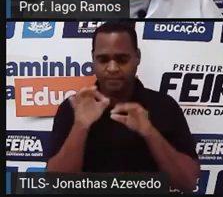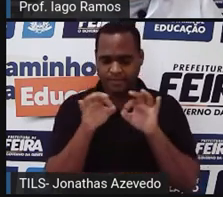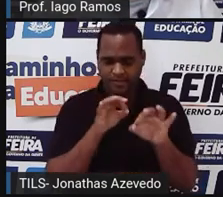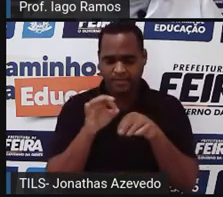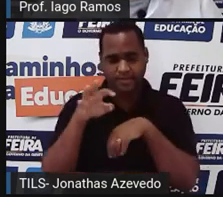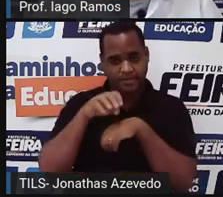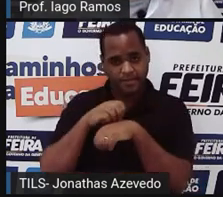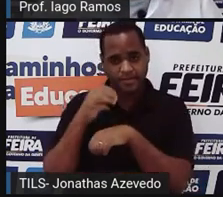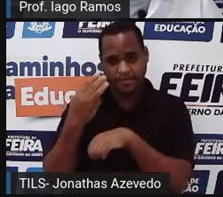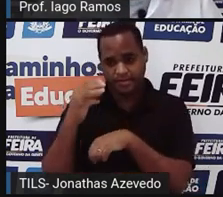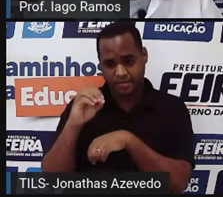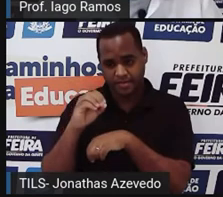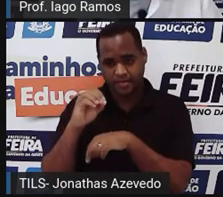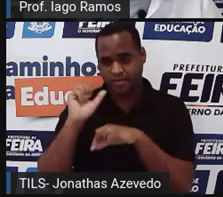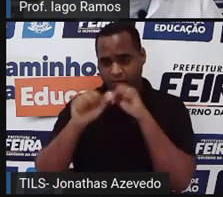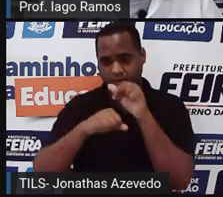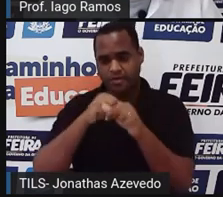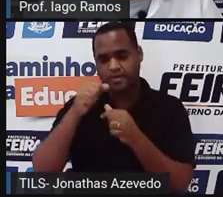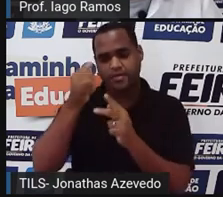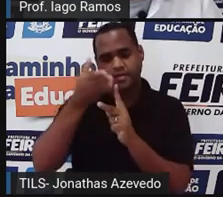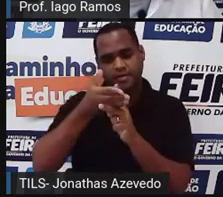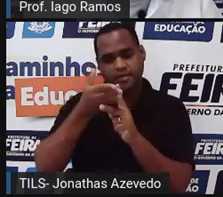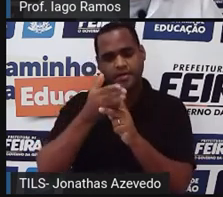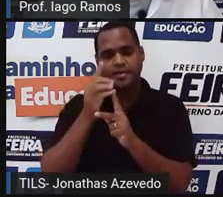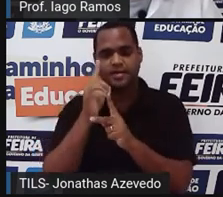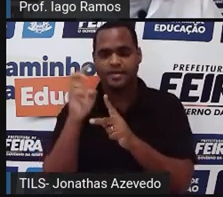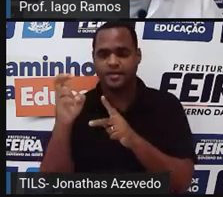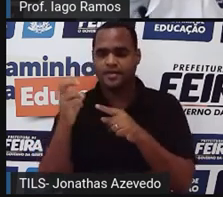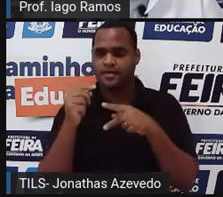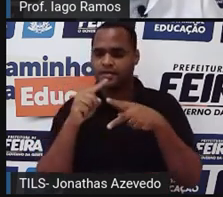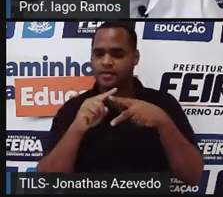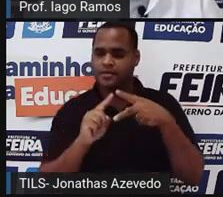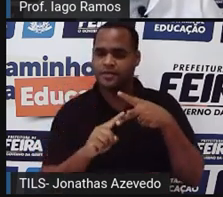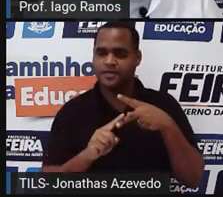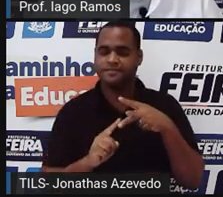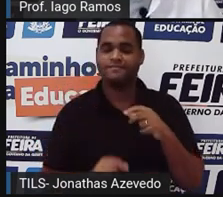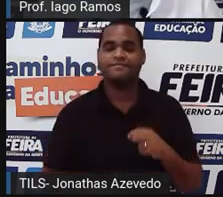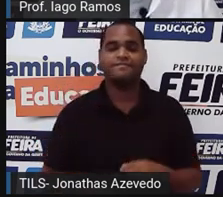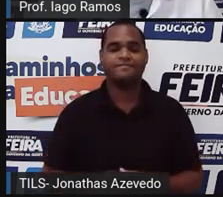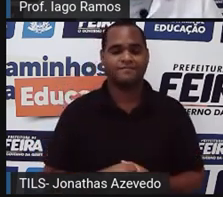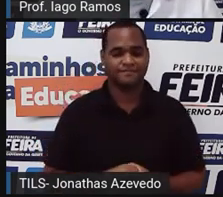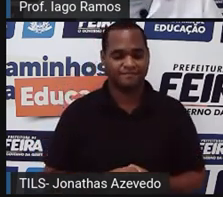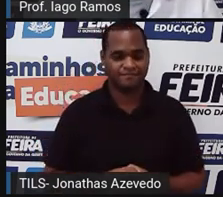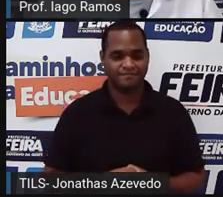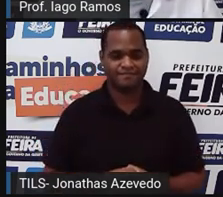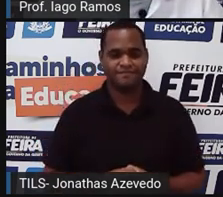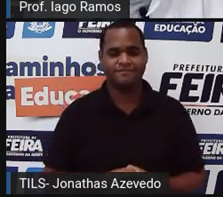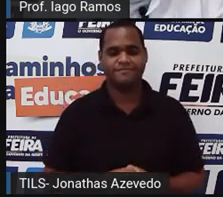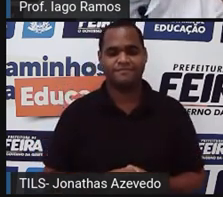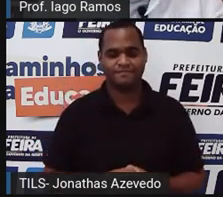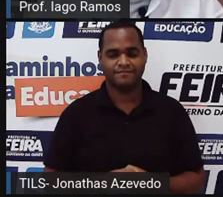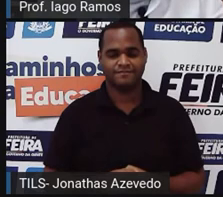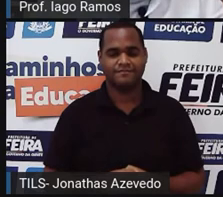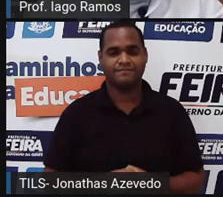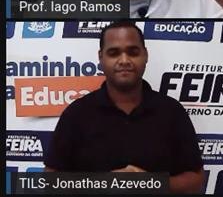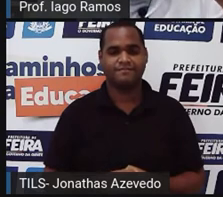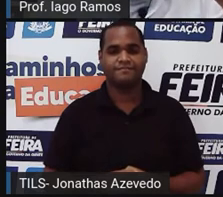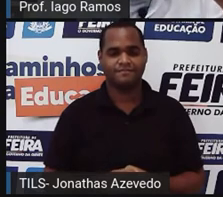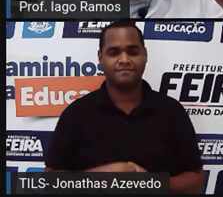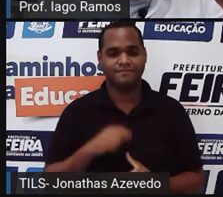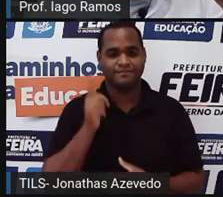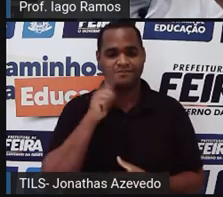30 e dividir por 15 embaixo, dá quanto? 30 dividido por 15. Dá 2.